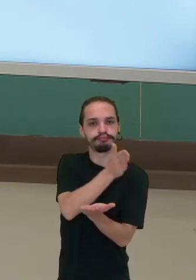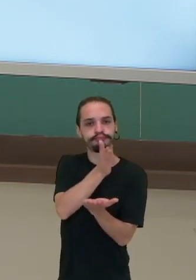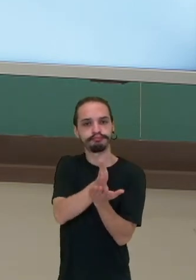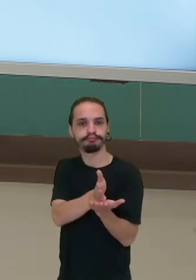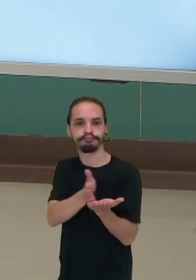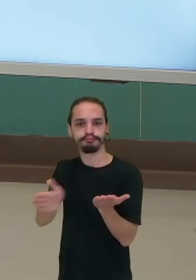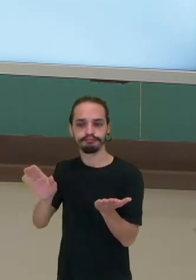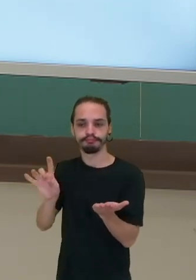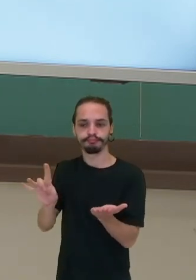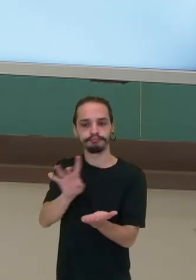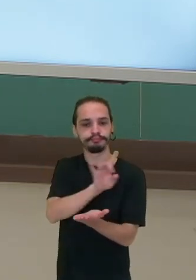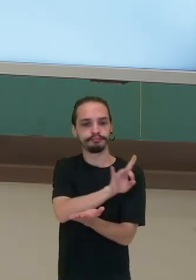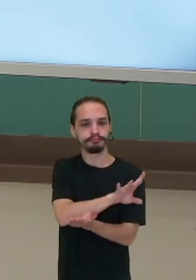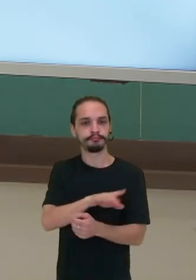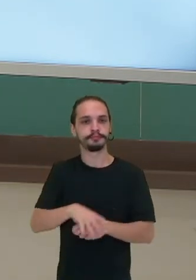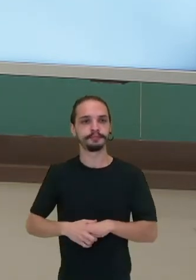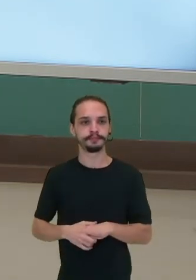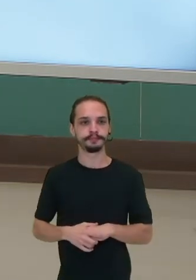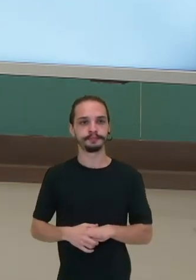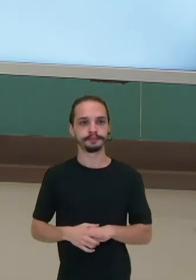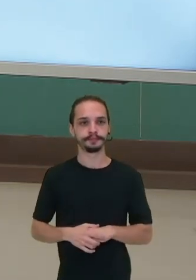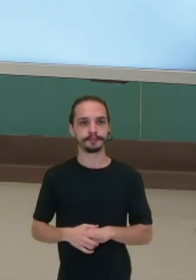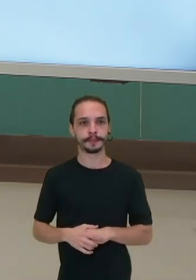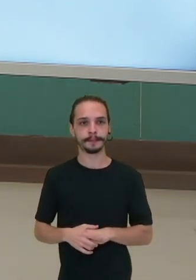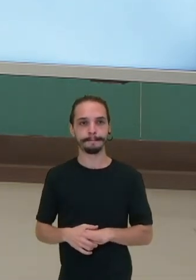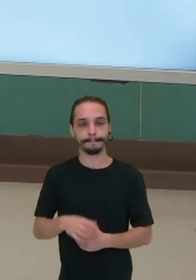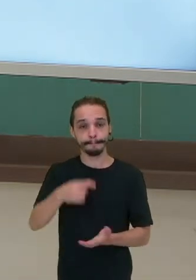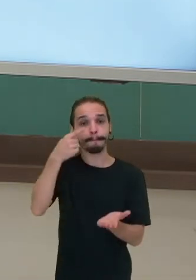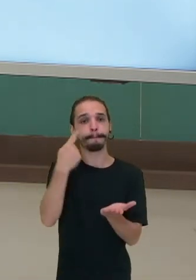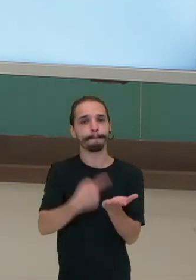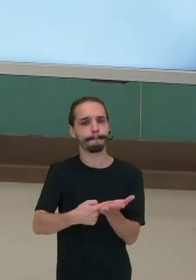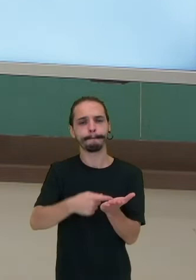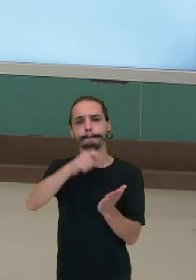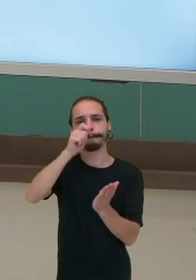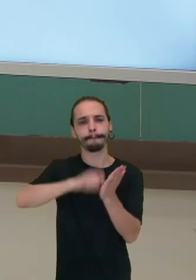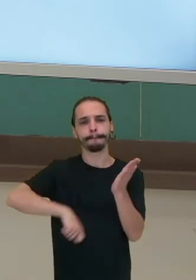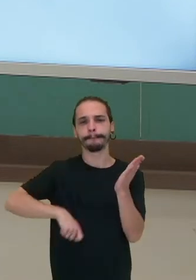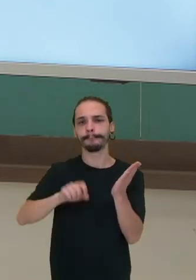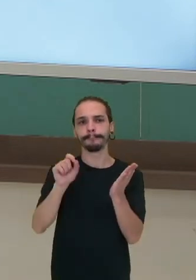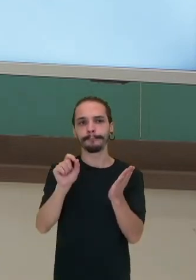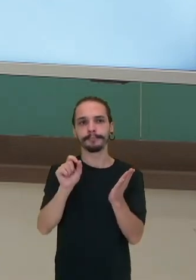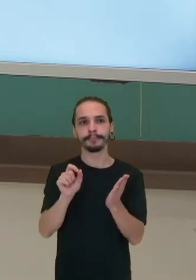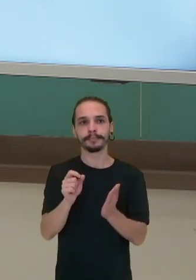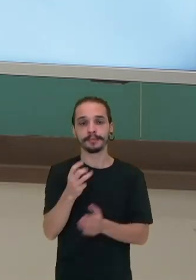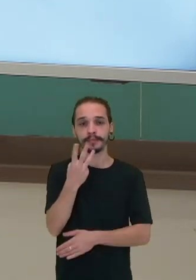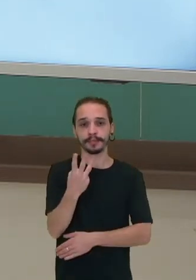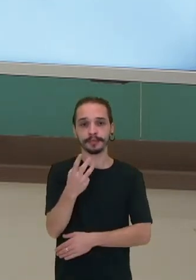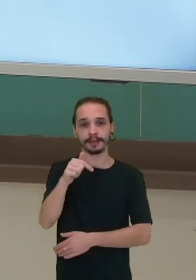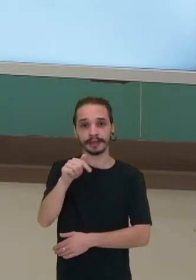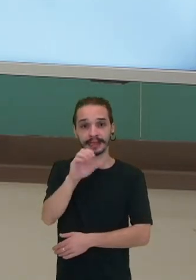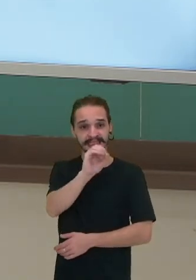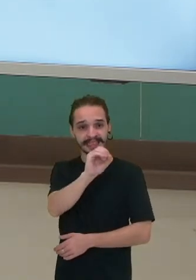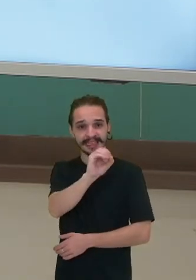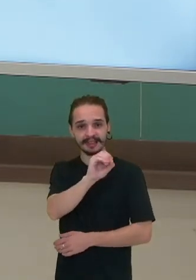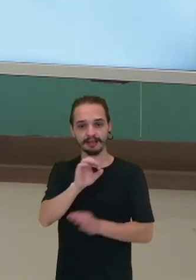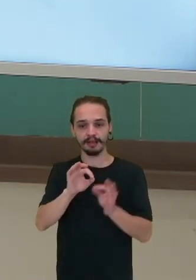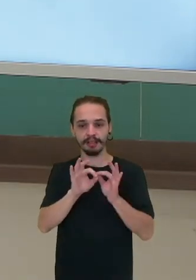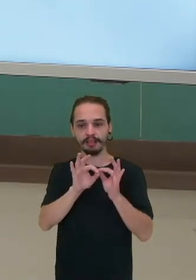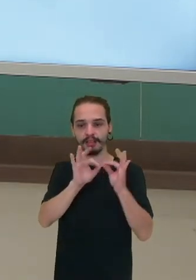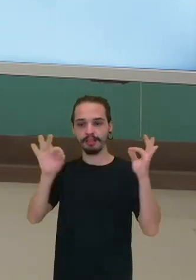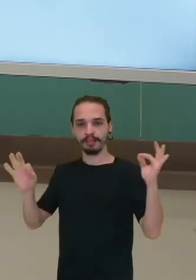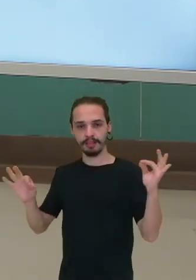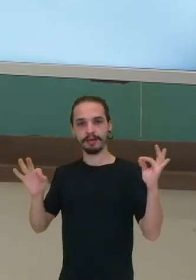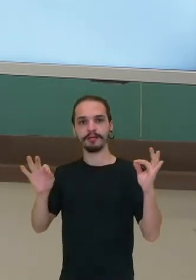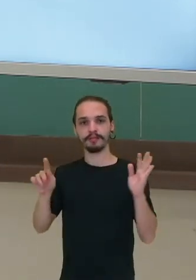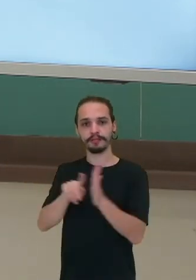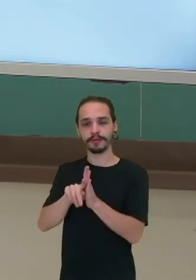né? Então, aqui, ó, o Tratado estabelecia que há 300 léguas ao oeste do arquipélago de Cabo